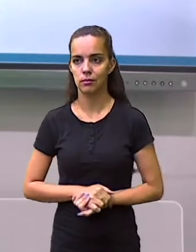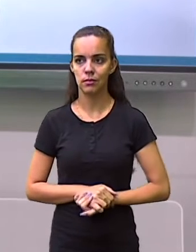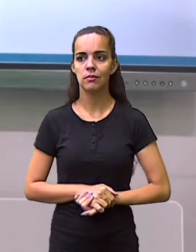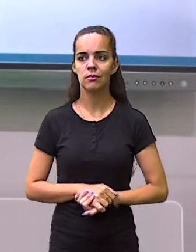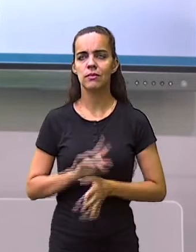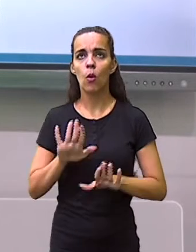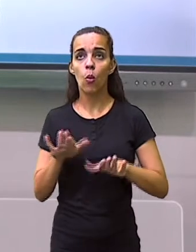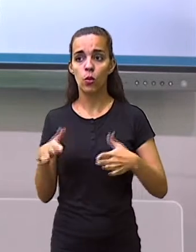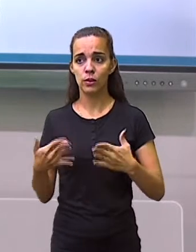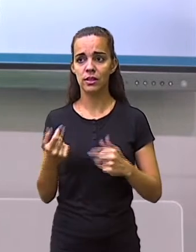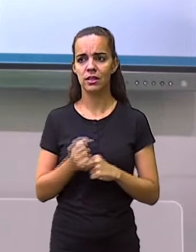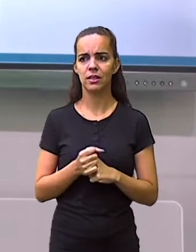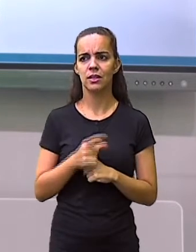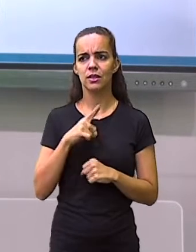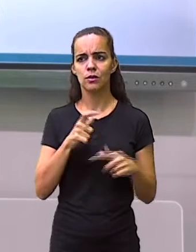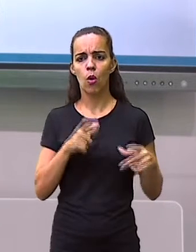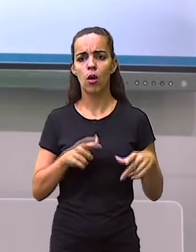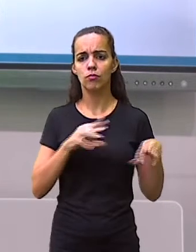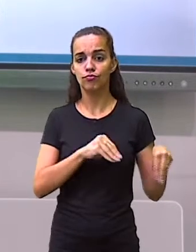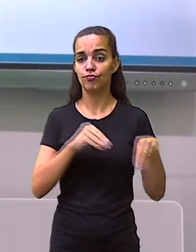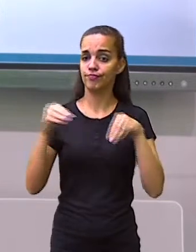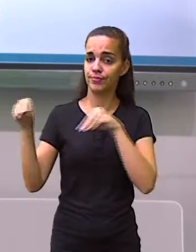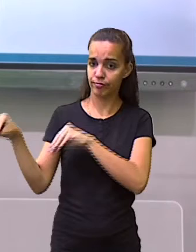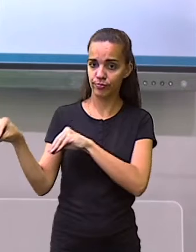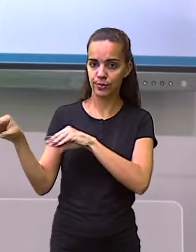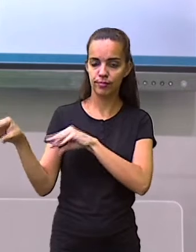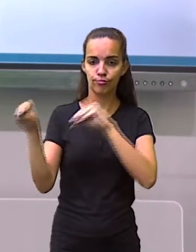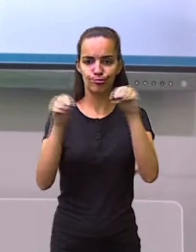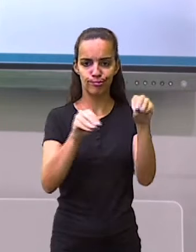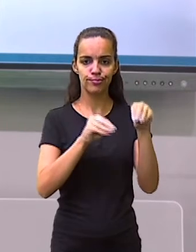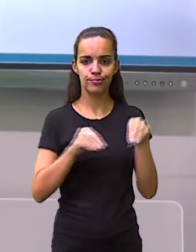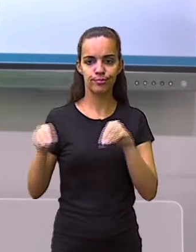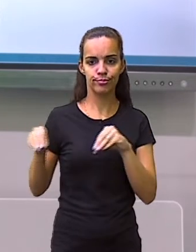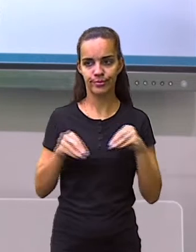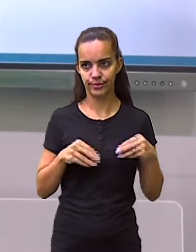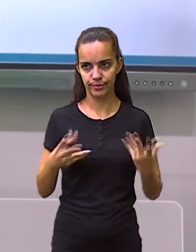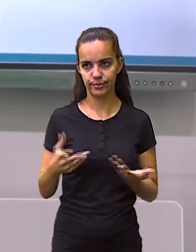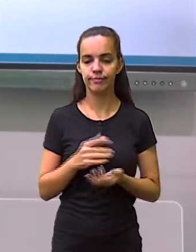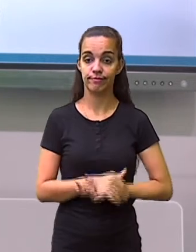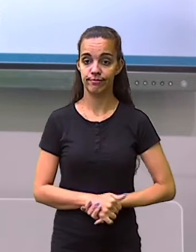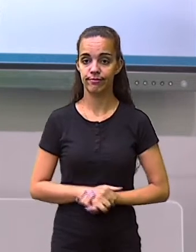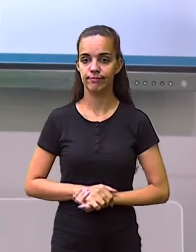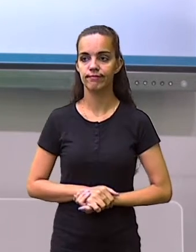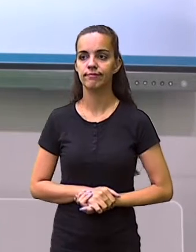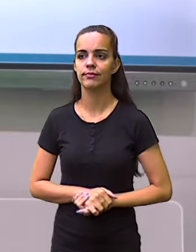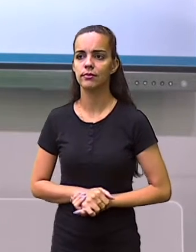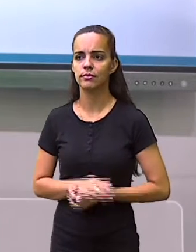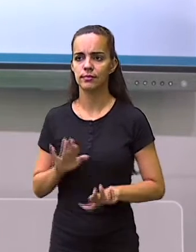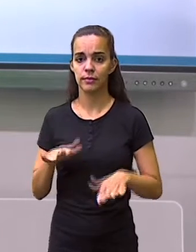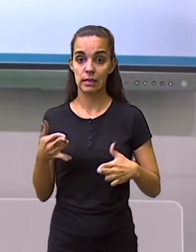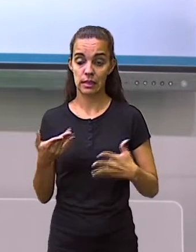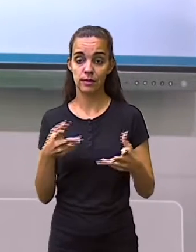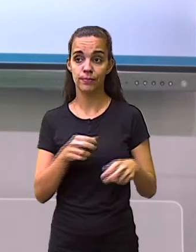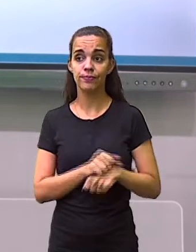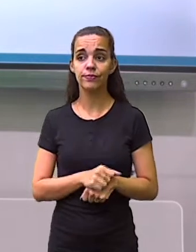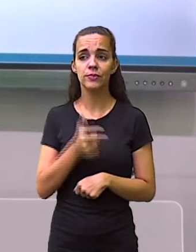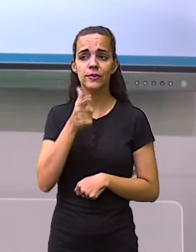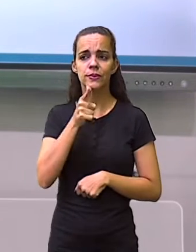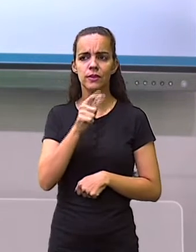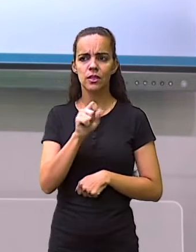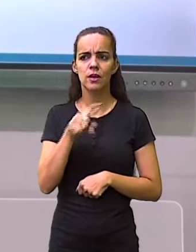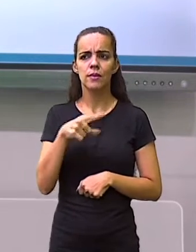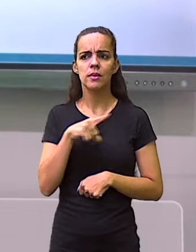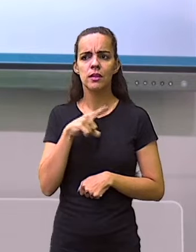seja, a se deslocar de um local para outro no mundo. Desta forma, os